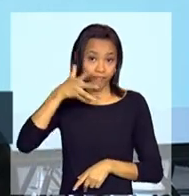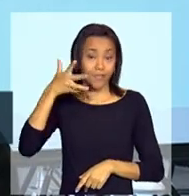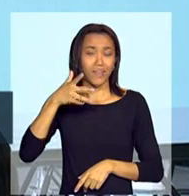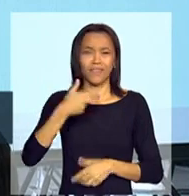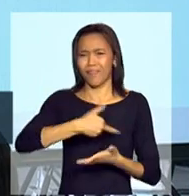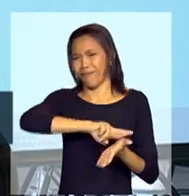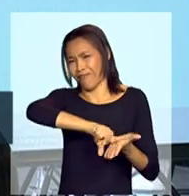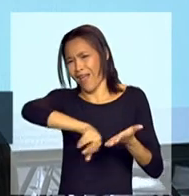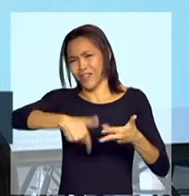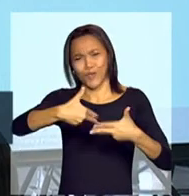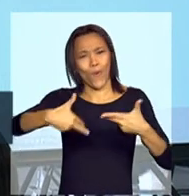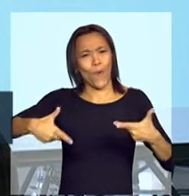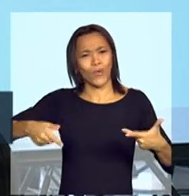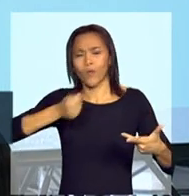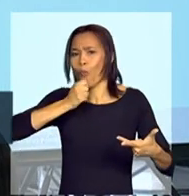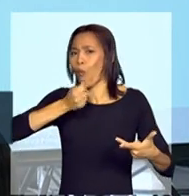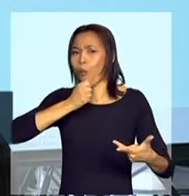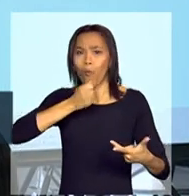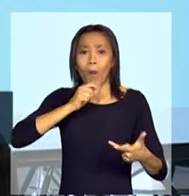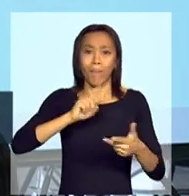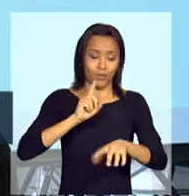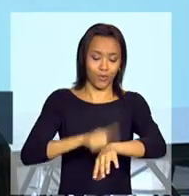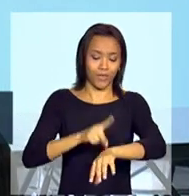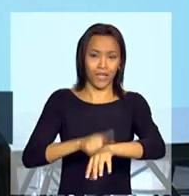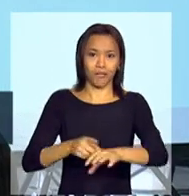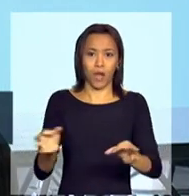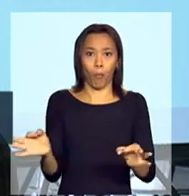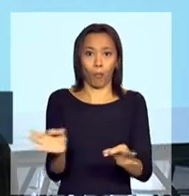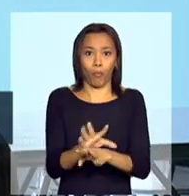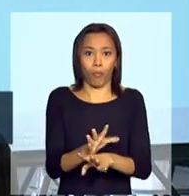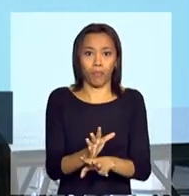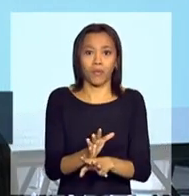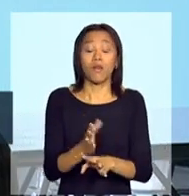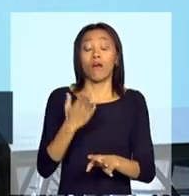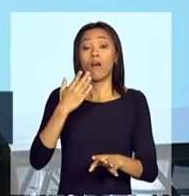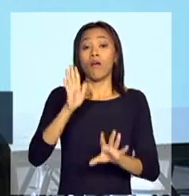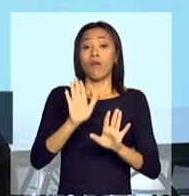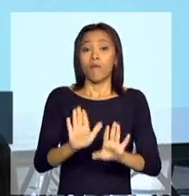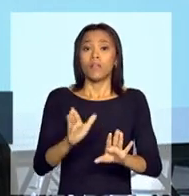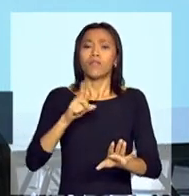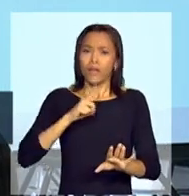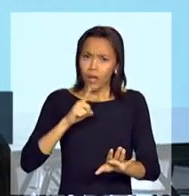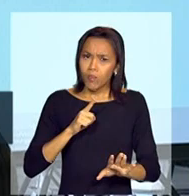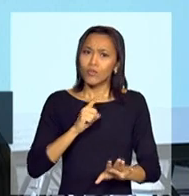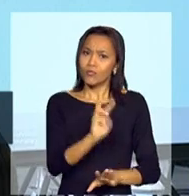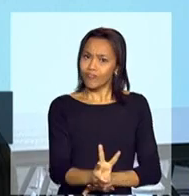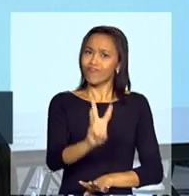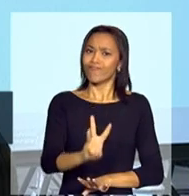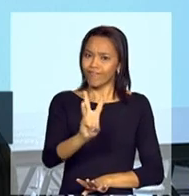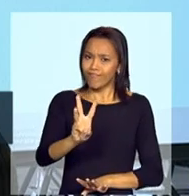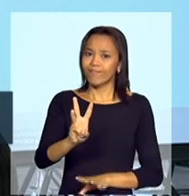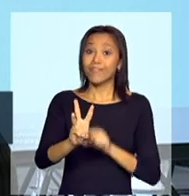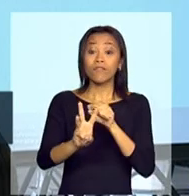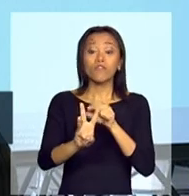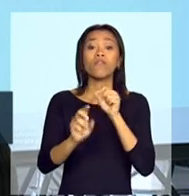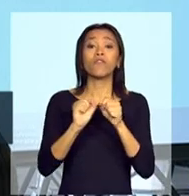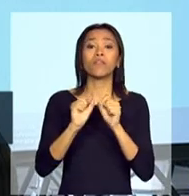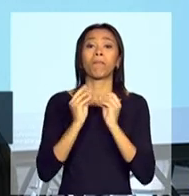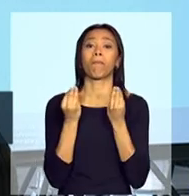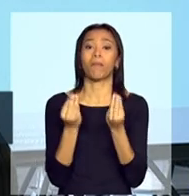não falou, mas já estourei meu tempo aqui bastante. Nós estamos com um site funcionando que foi feito para